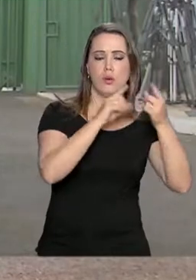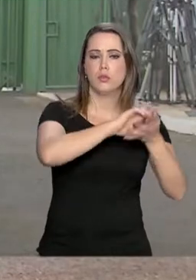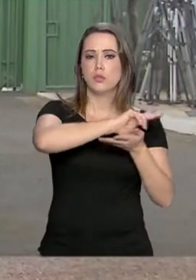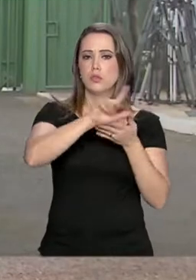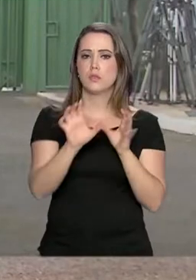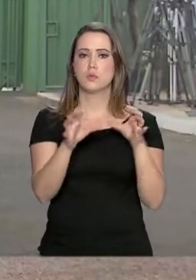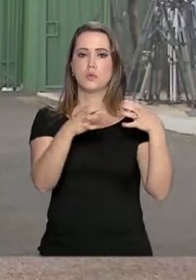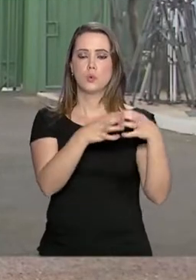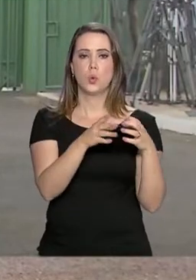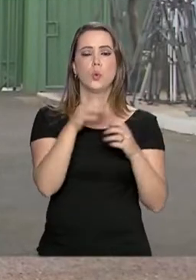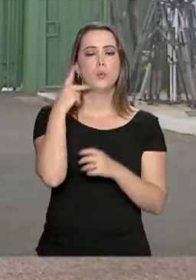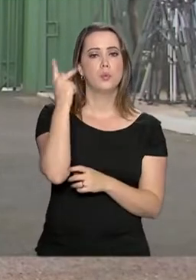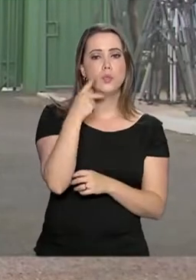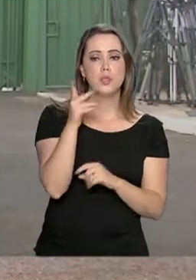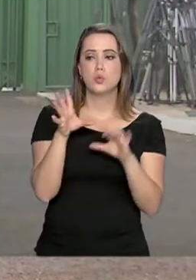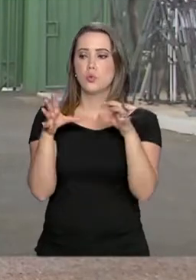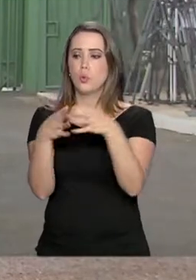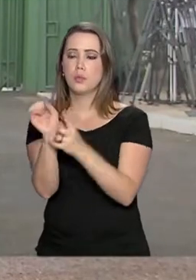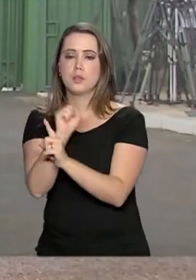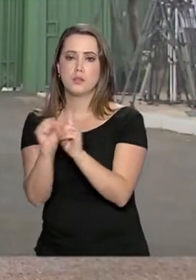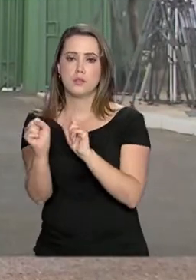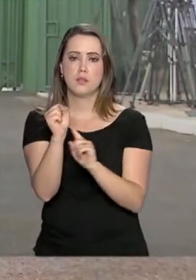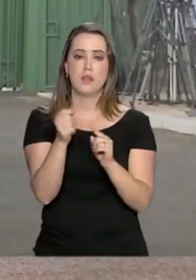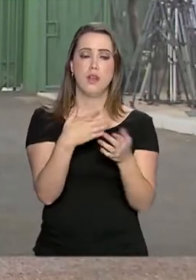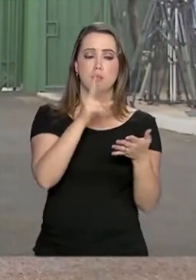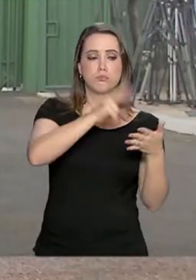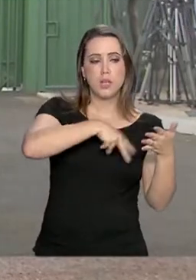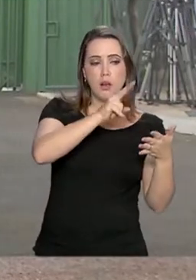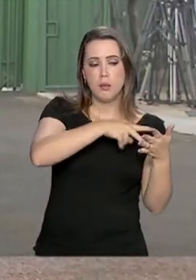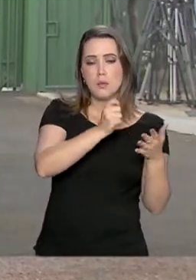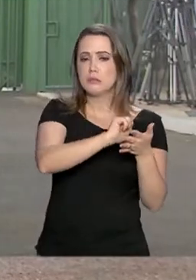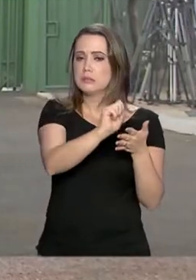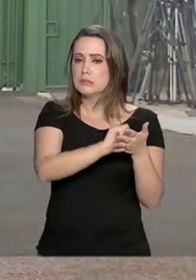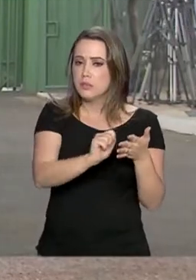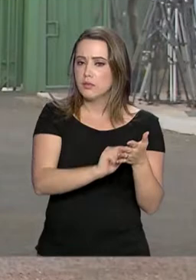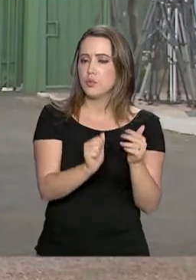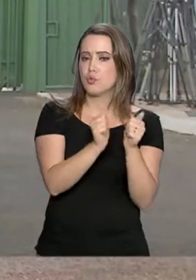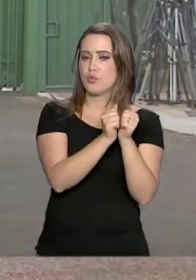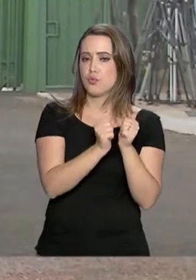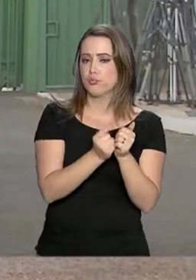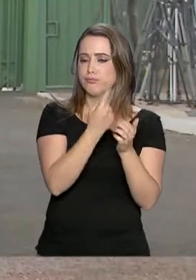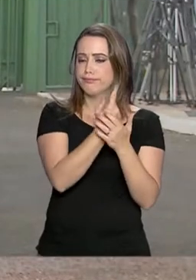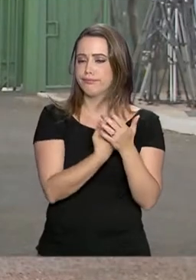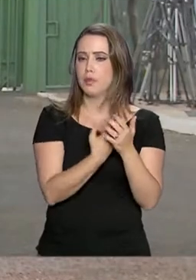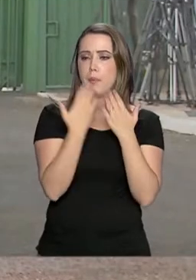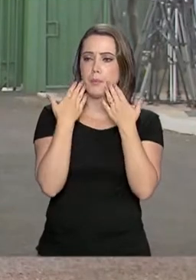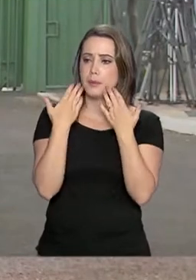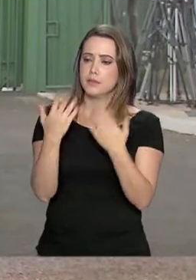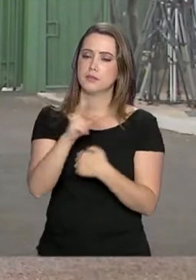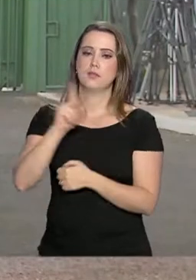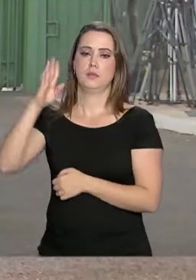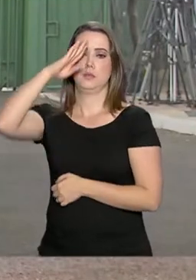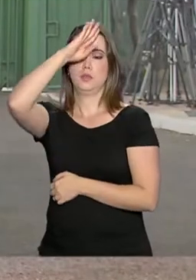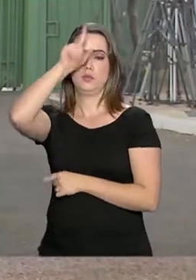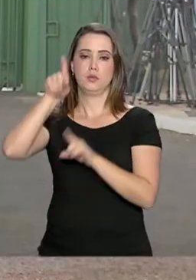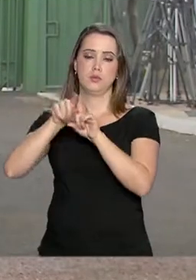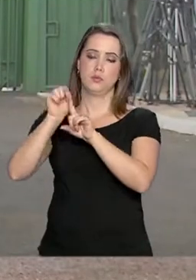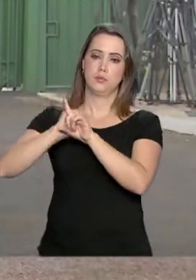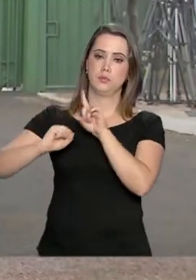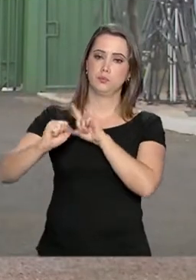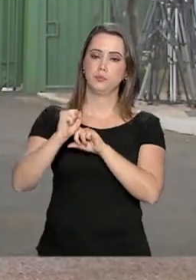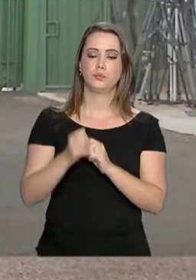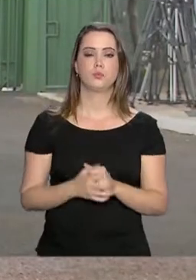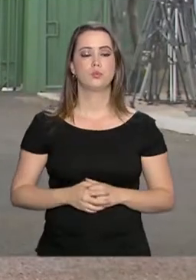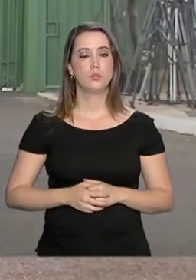texto de reforma da Previdência para que seja apresentado então à sociedade e também ao presidente Jair Bolsonaro. Olha,